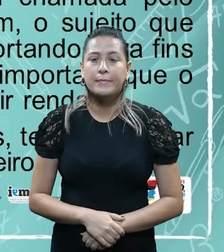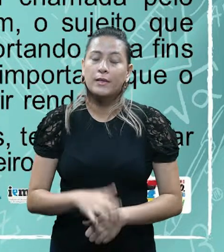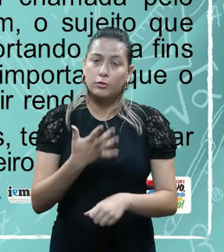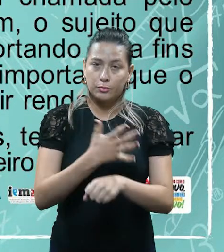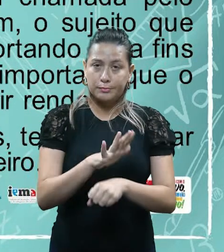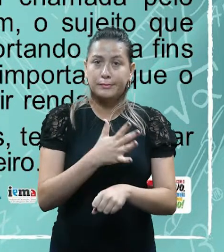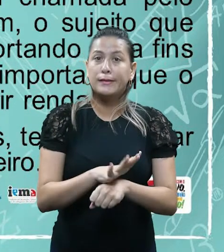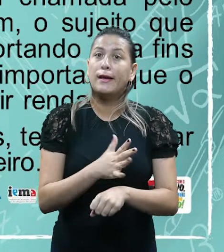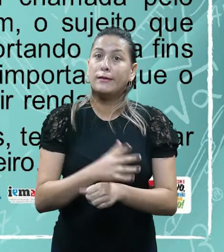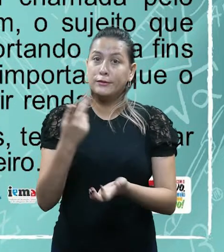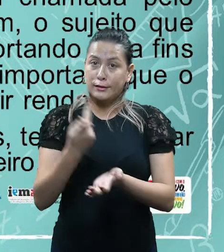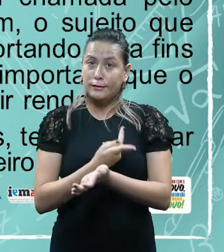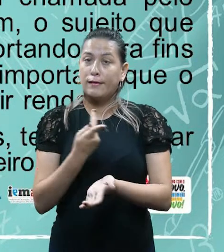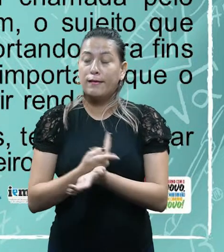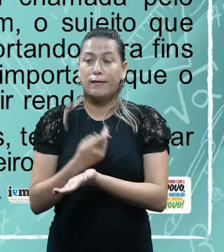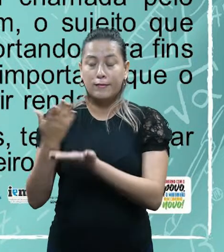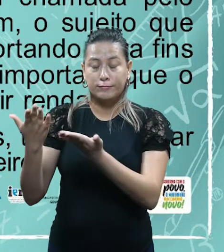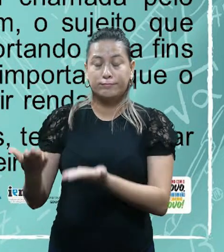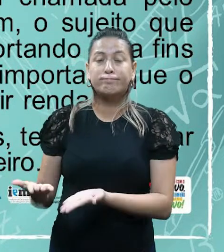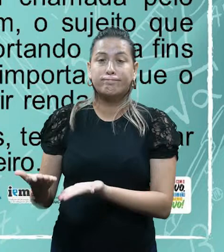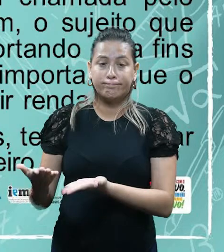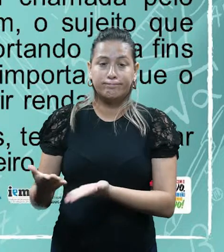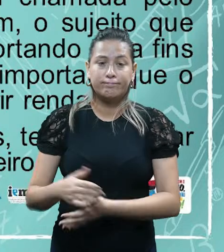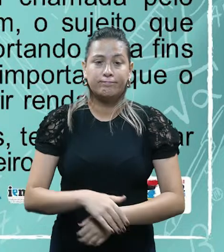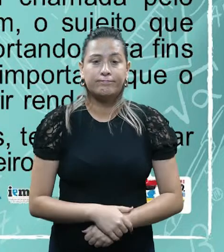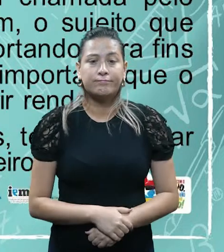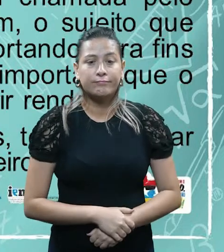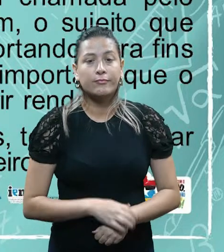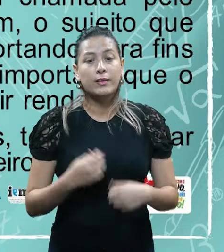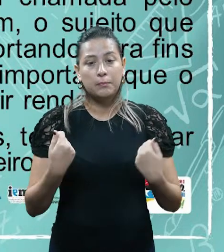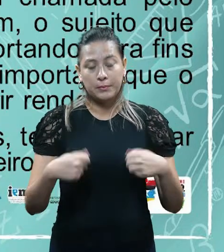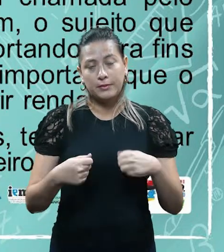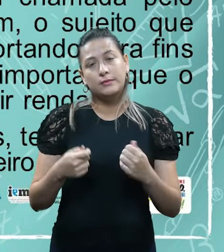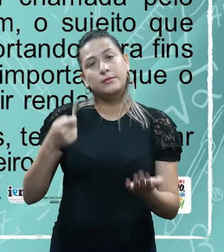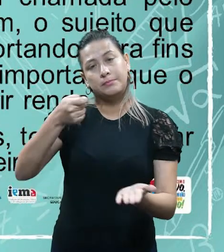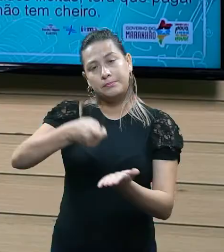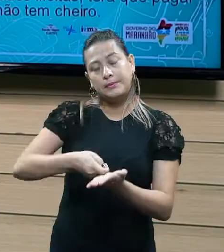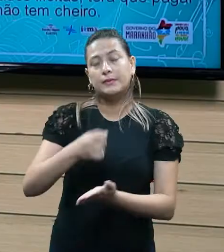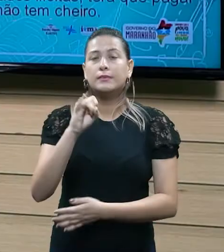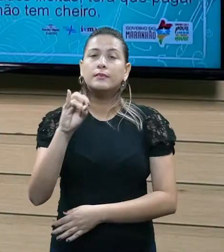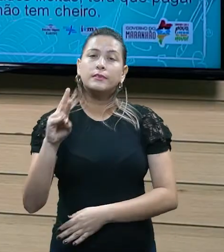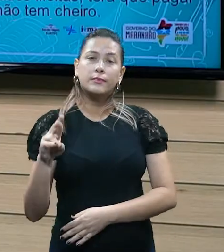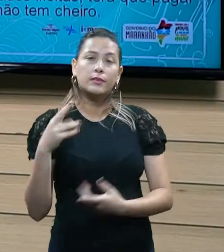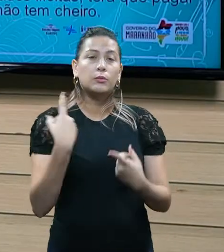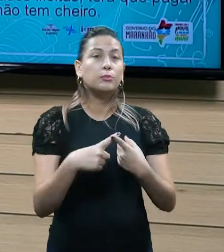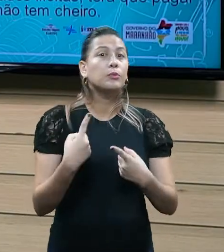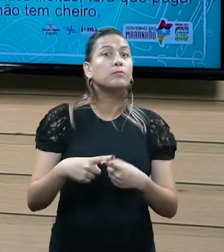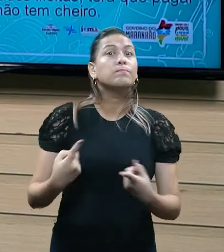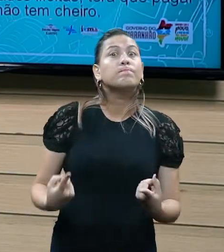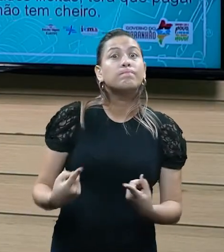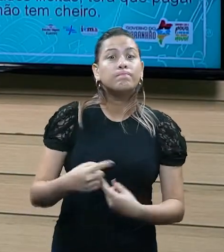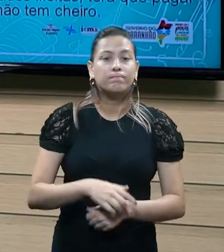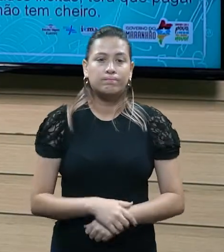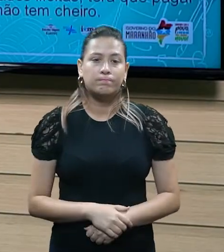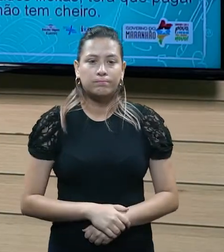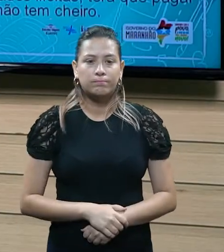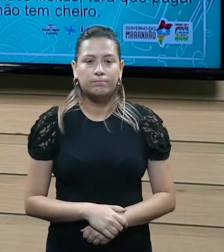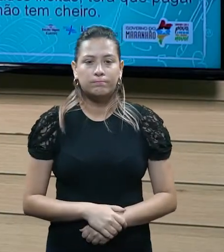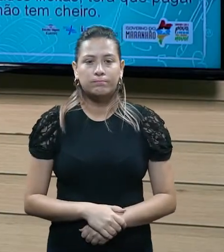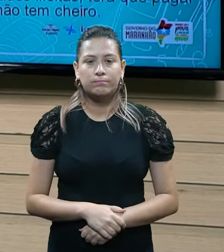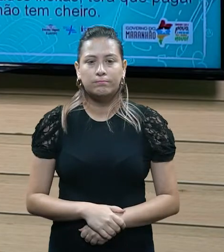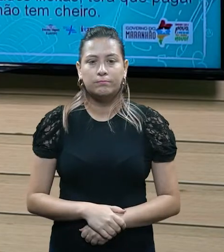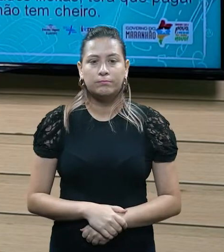atividades ilícitas, que alferiu renda de atividades ilícitas, ele terá que pagar o IR, né, por quê? Porque pecúnia não